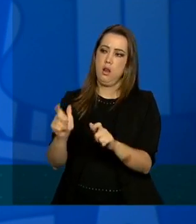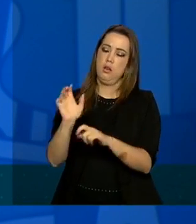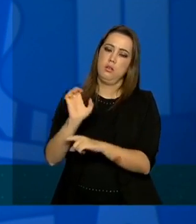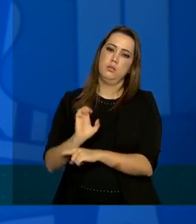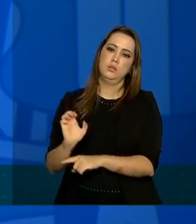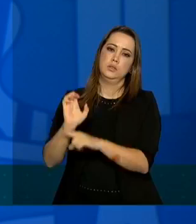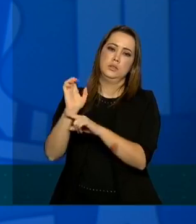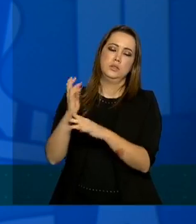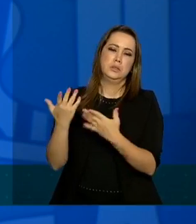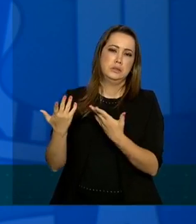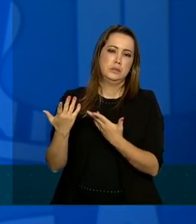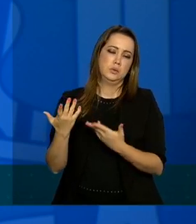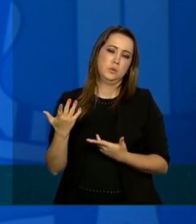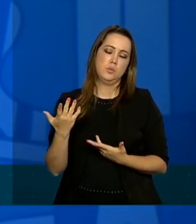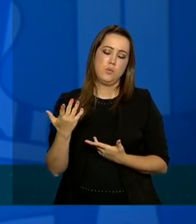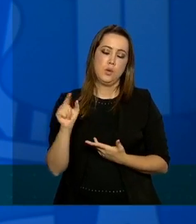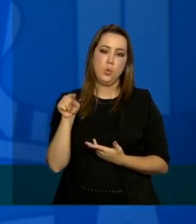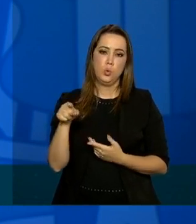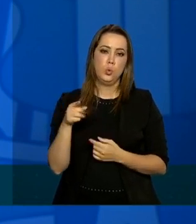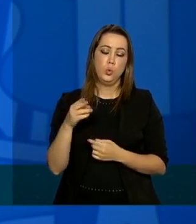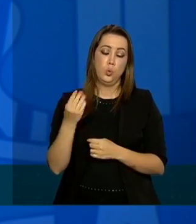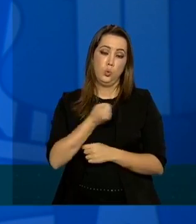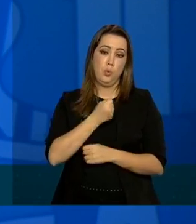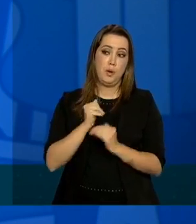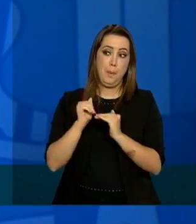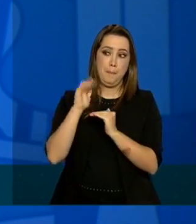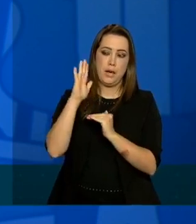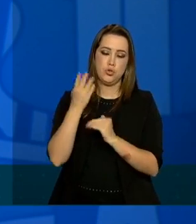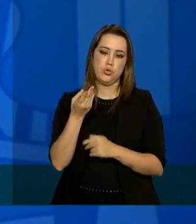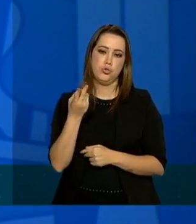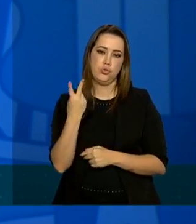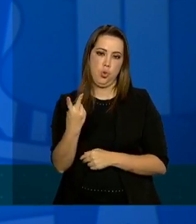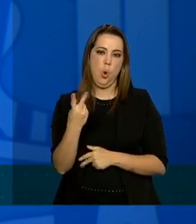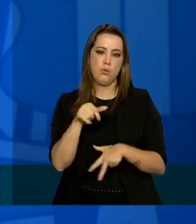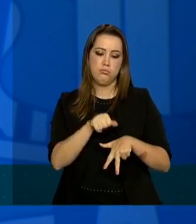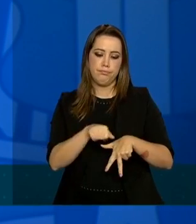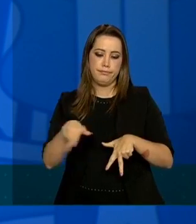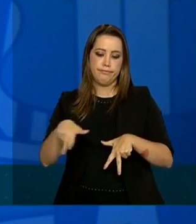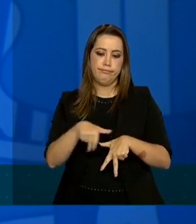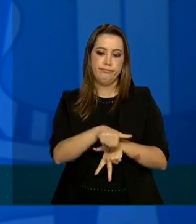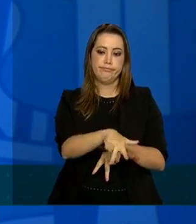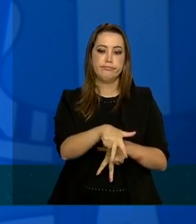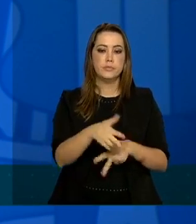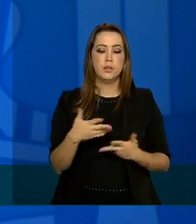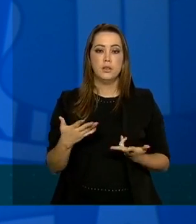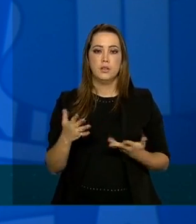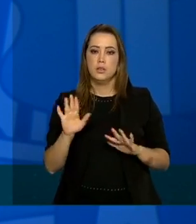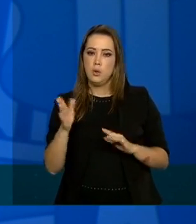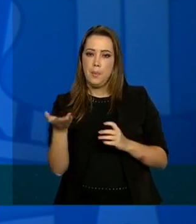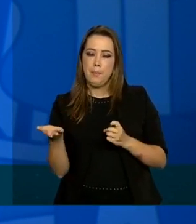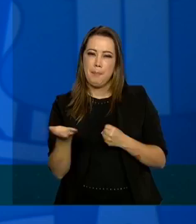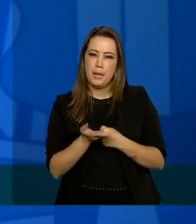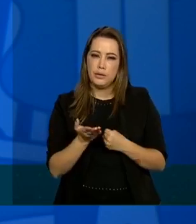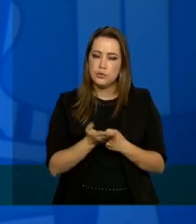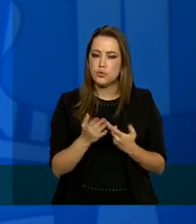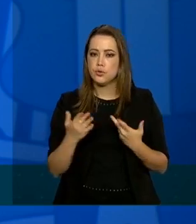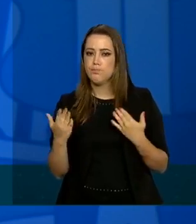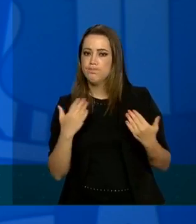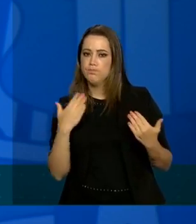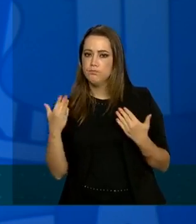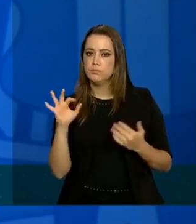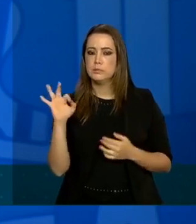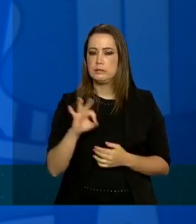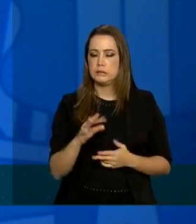índice de número básico de reprodução acima de 2 mas a maioria dos outros tem em média a gente considera um número